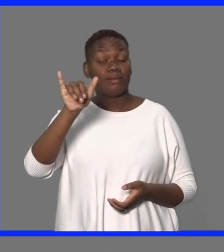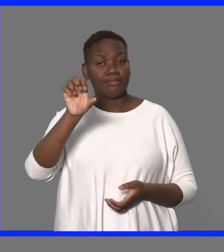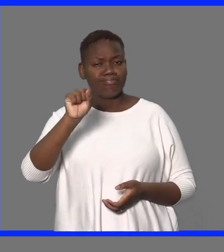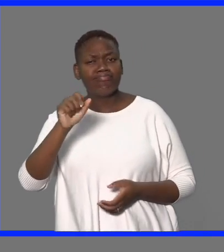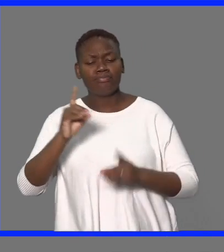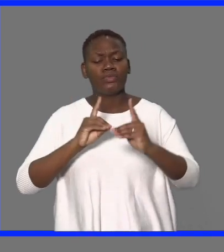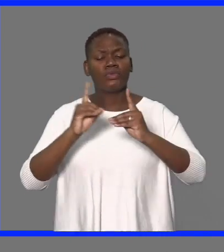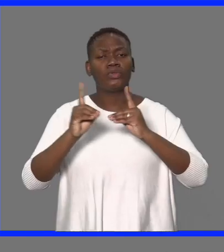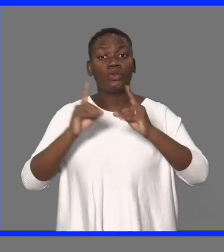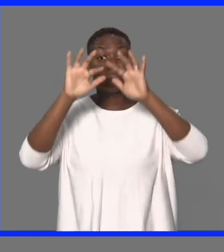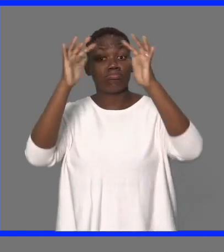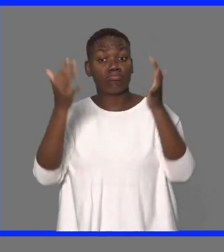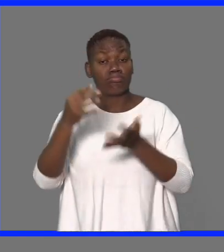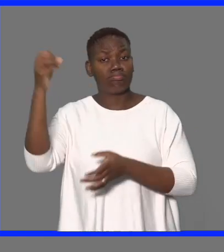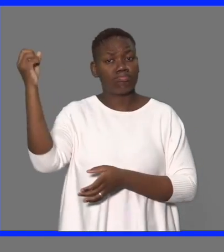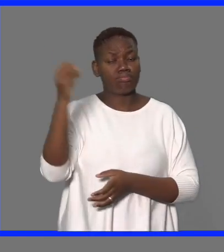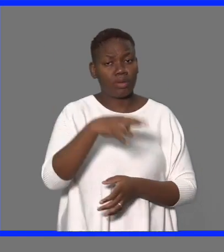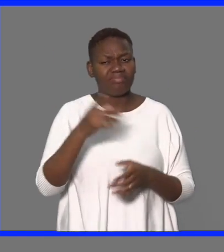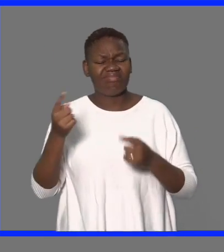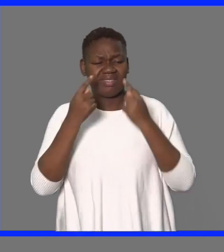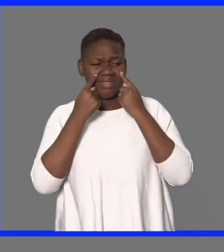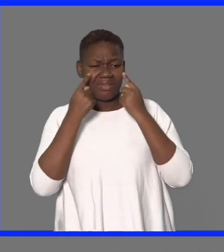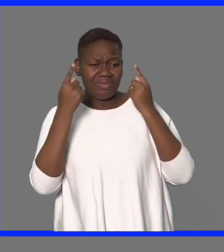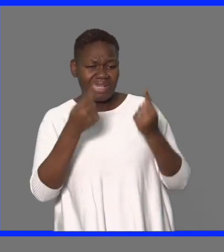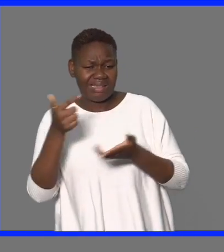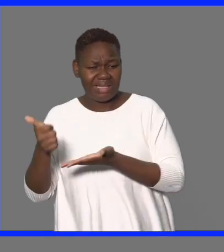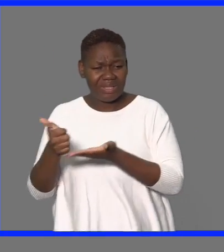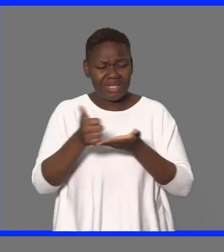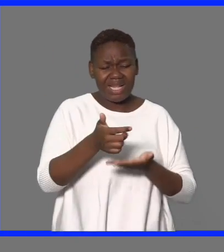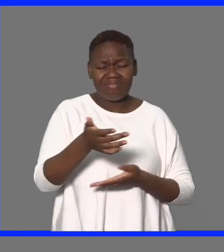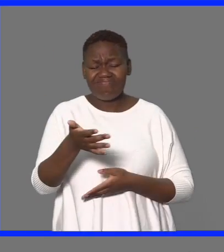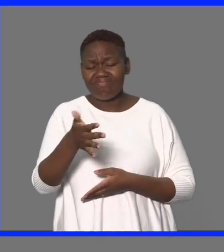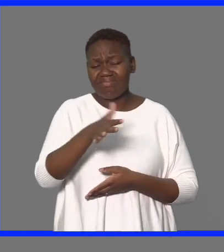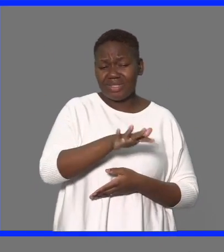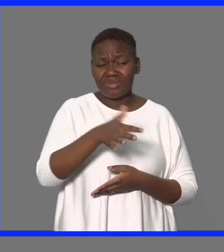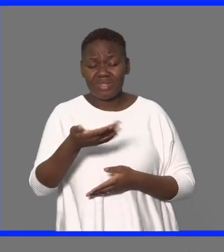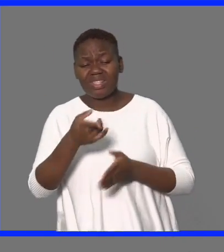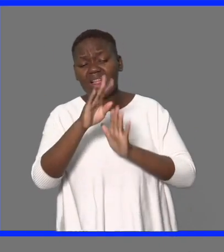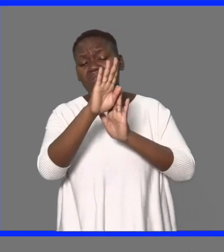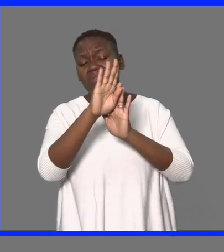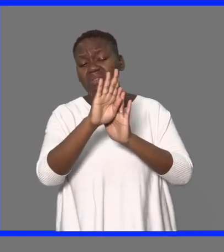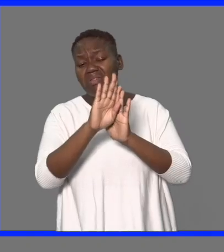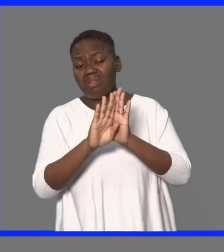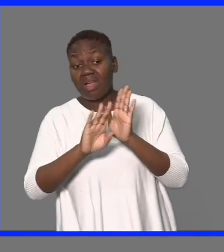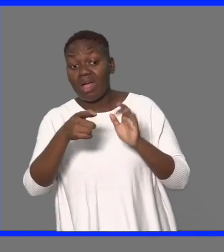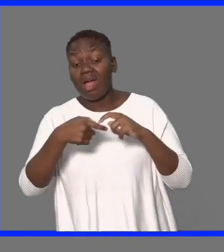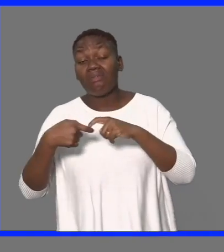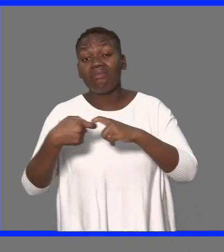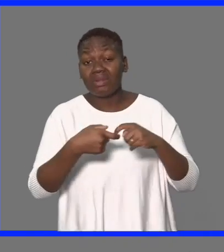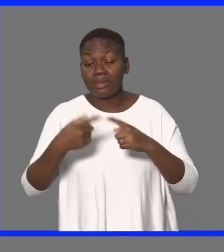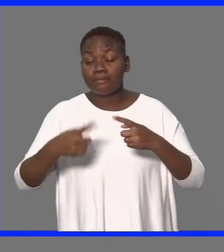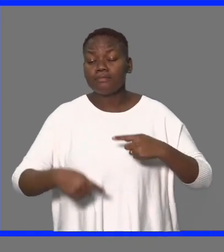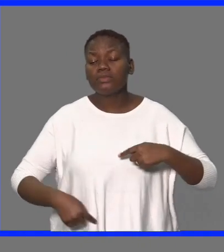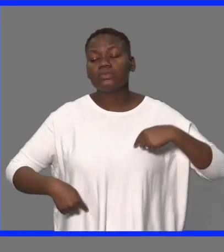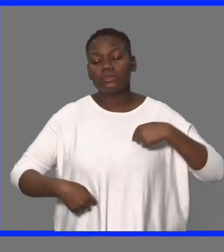Zacarias Zikai, diretor da Light for the World, diz que o apoio visa minimizar o sofrimento das famílias de baixa